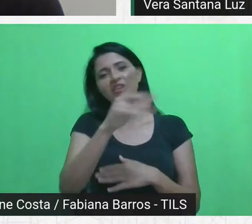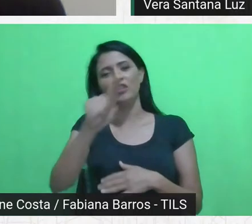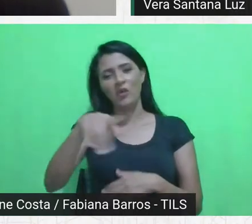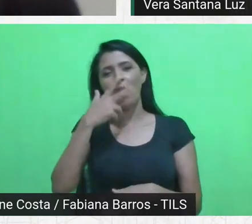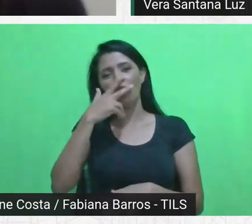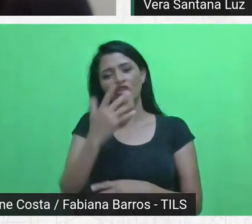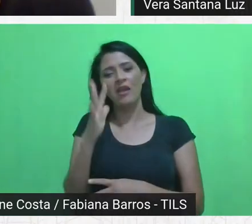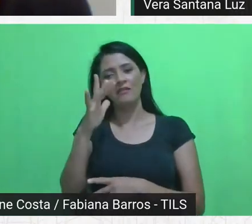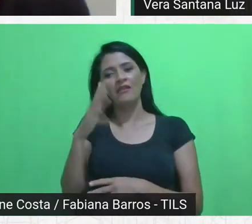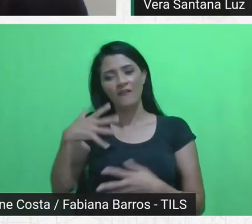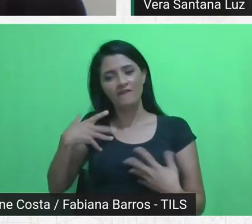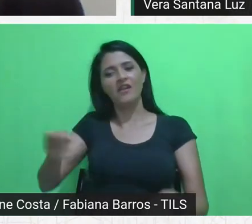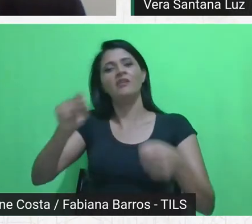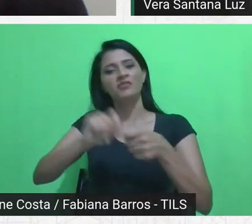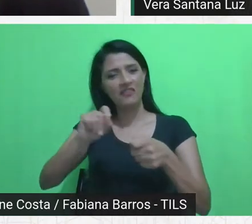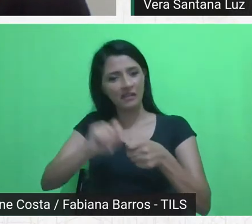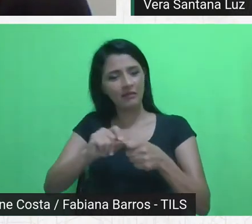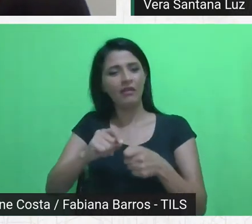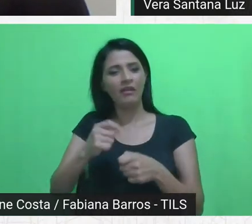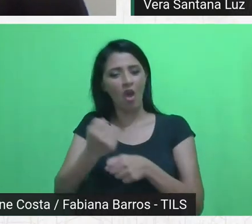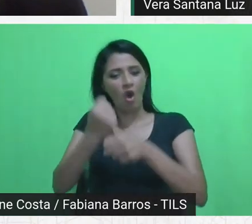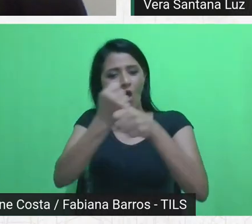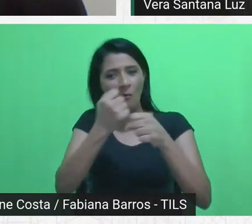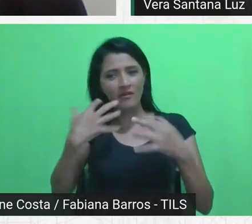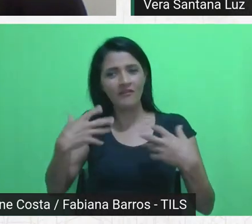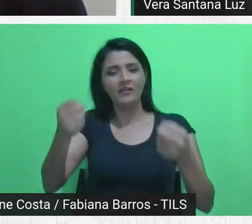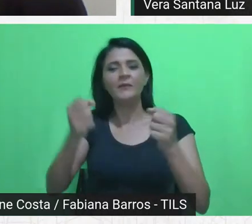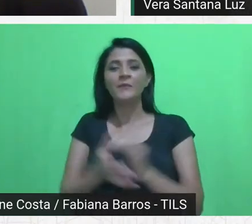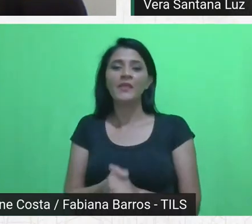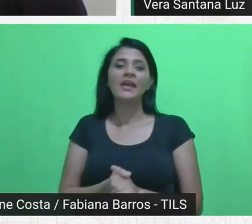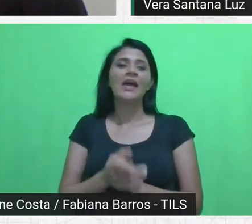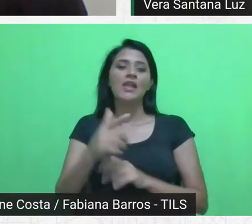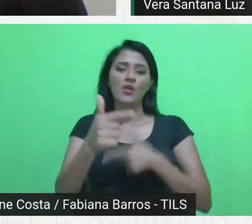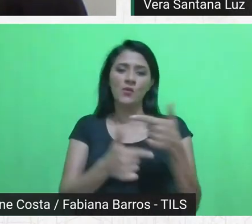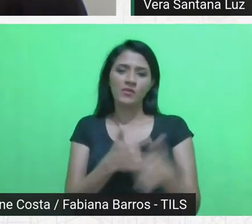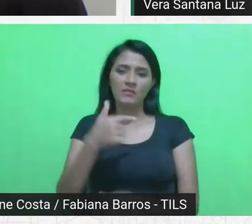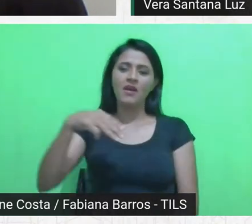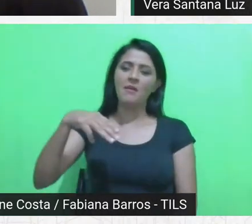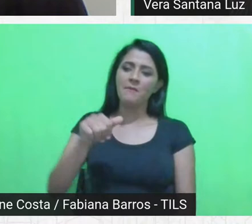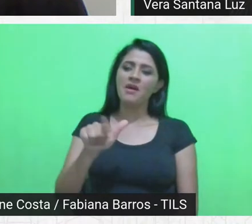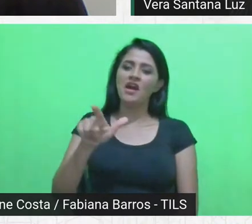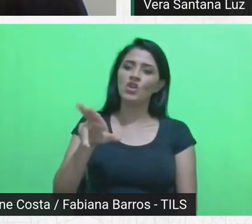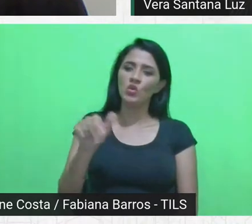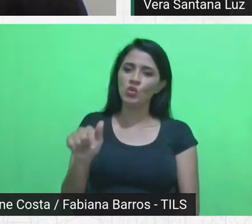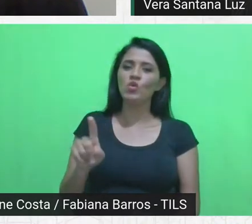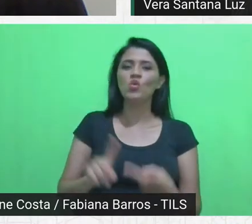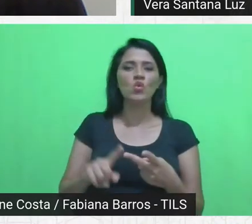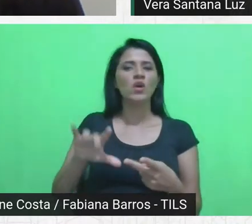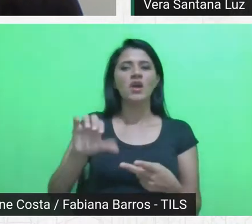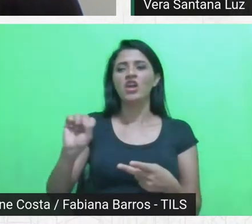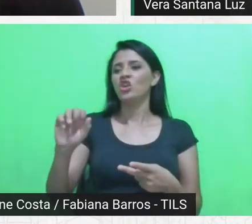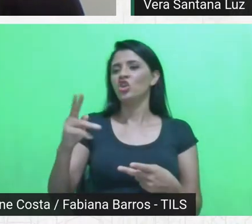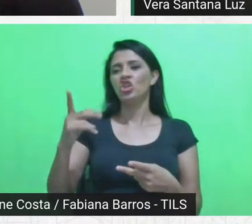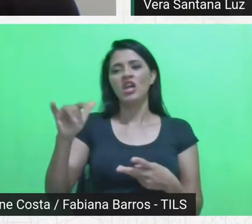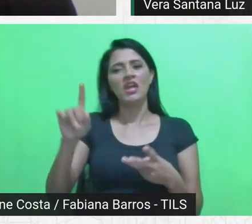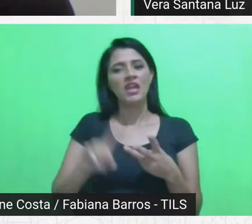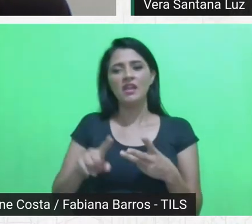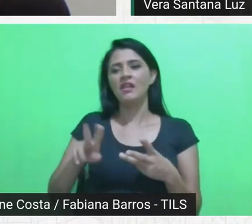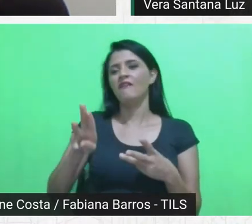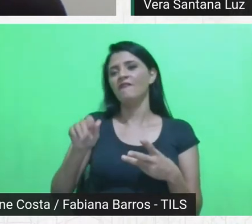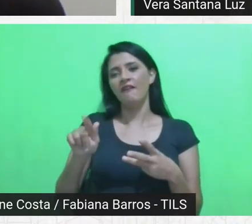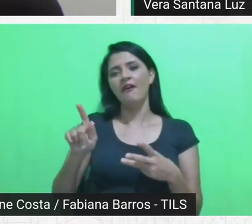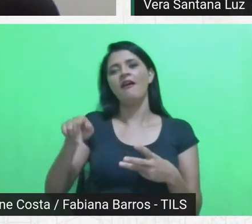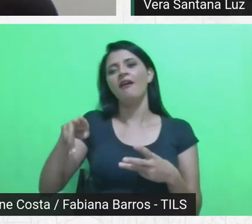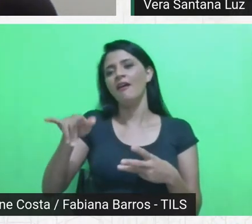É isso mesmo. O trabalho da Malu como o trabalho da Sheila e do Wagner, eles estão trazendo, acrescentando ao conjunto de